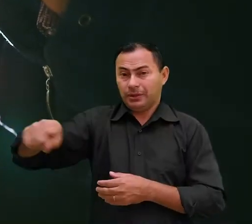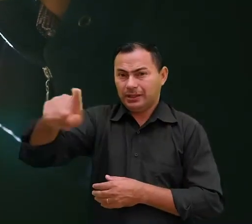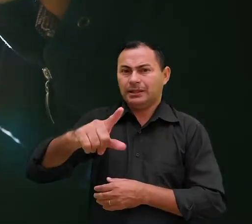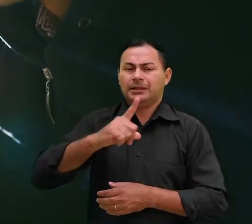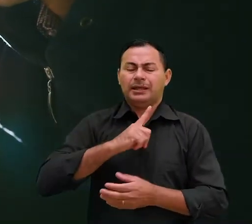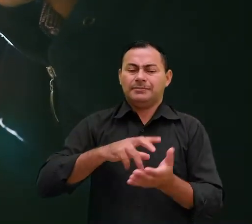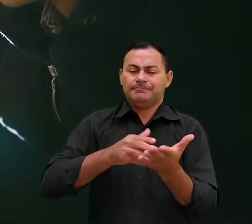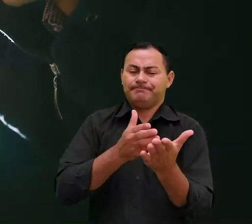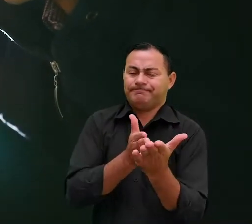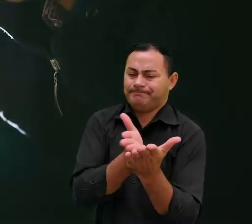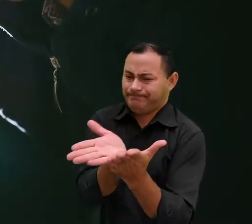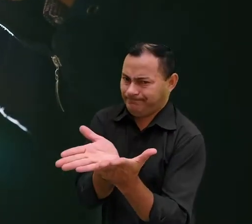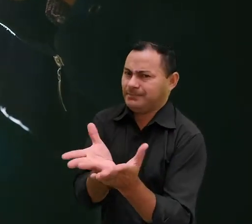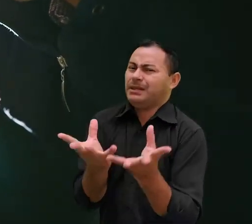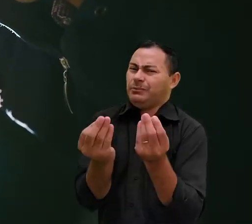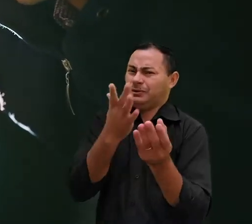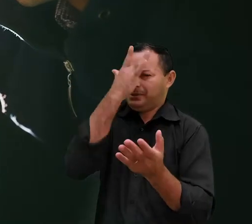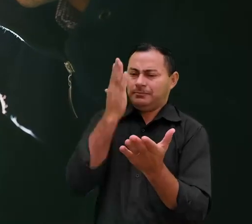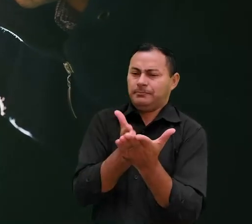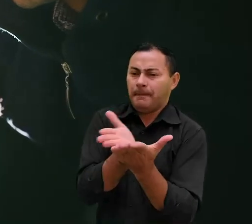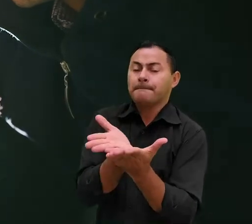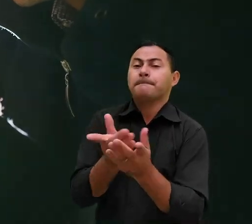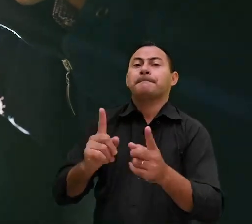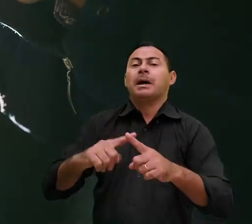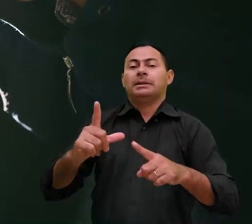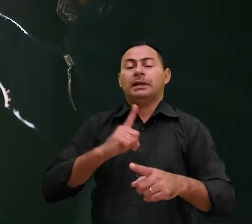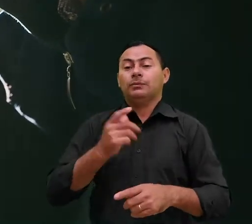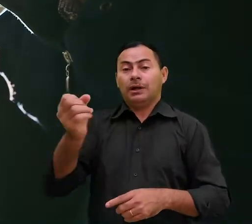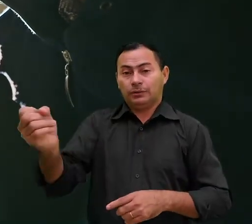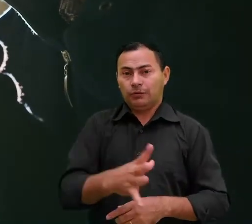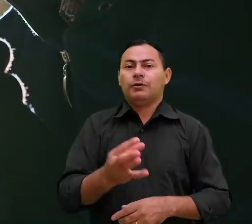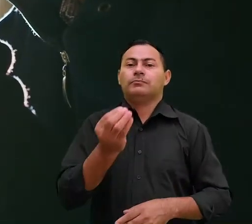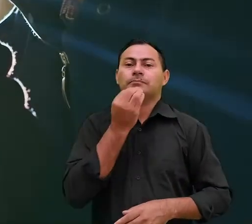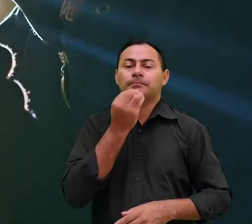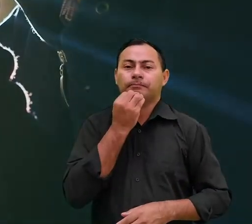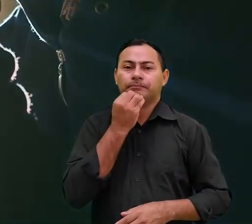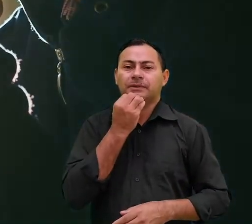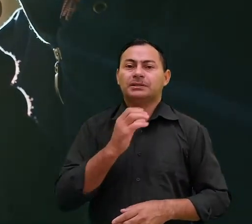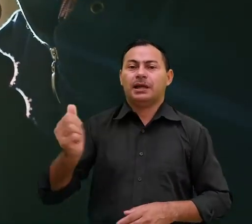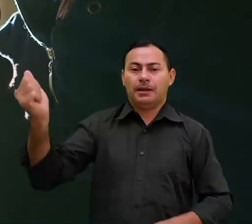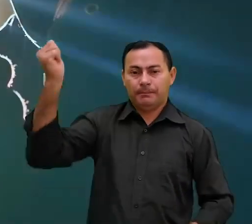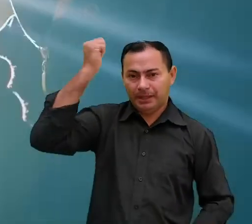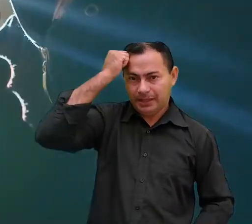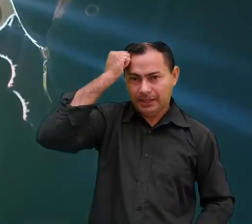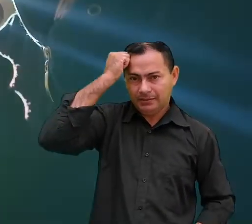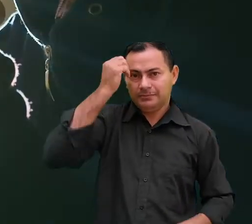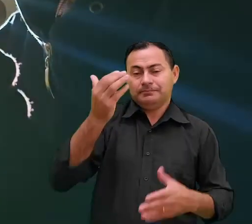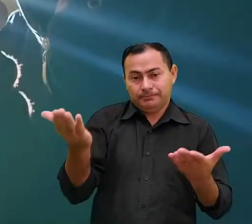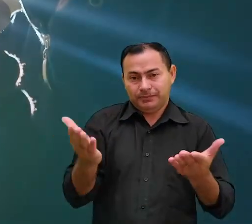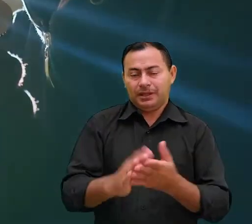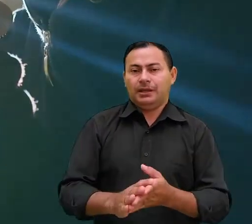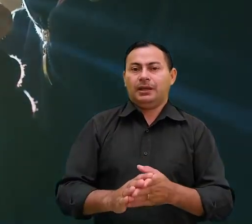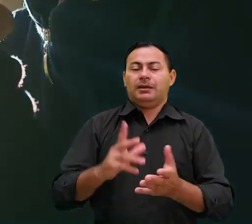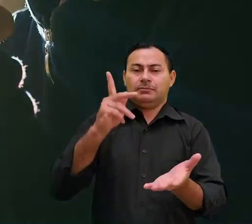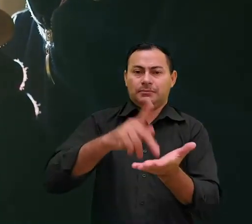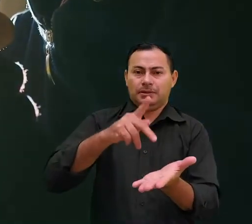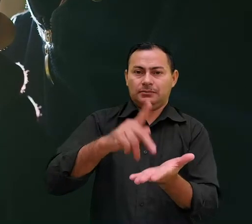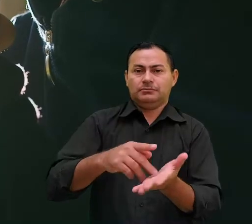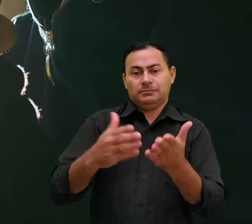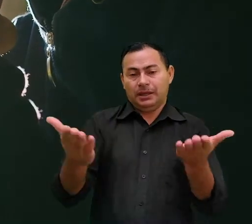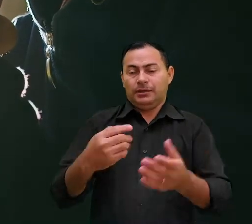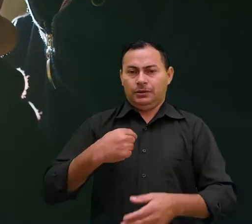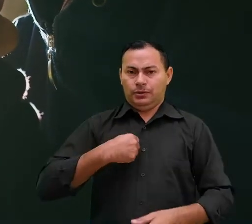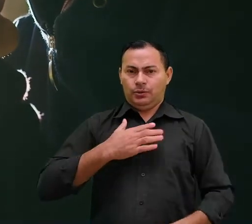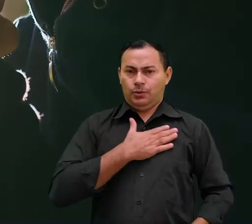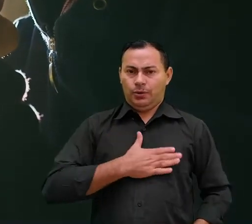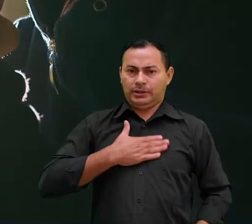por aí que tem caído é mas há uma oportunidade se arrepender-se essa é a grande verdade